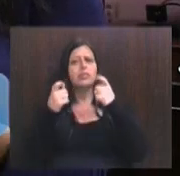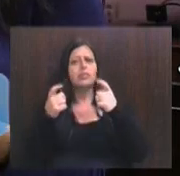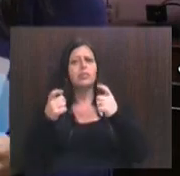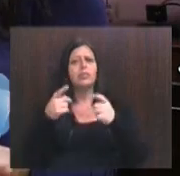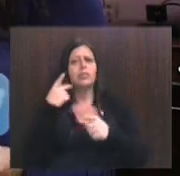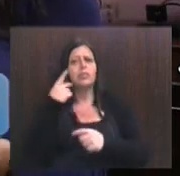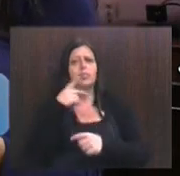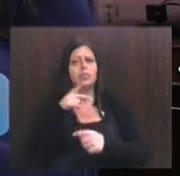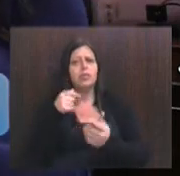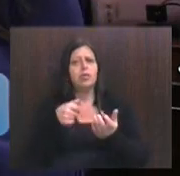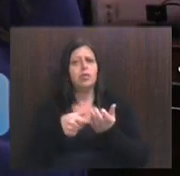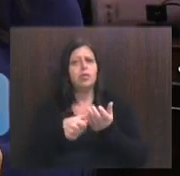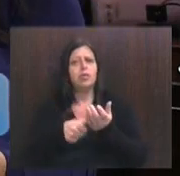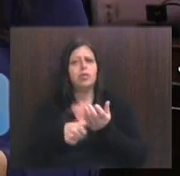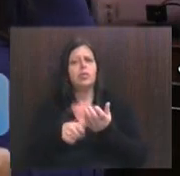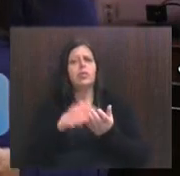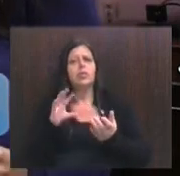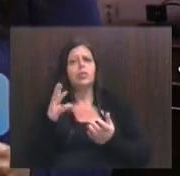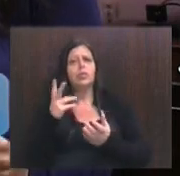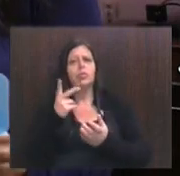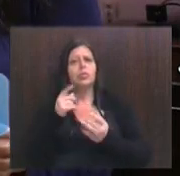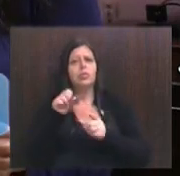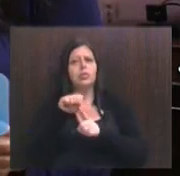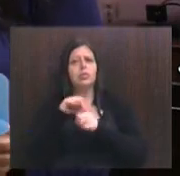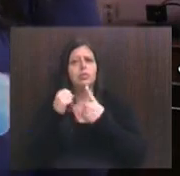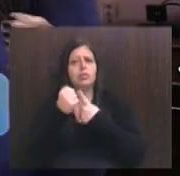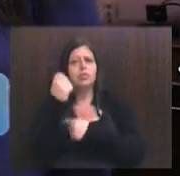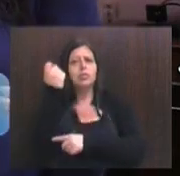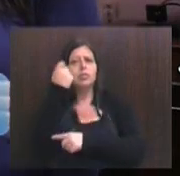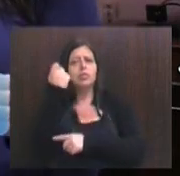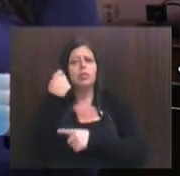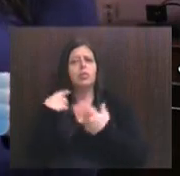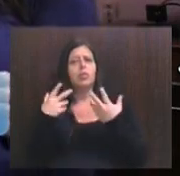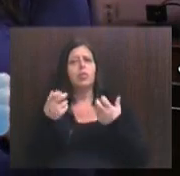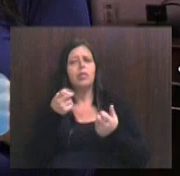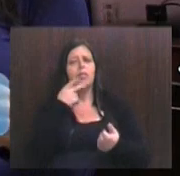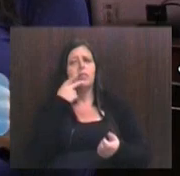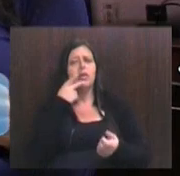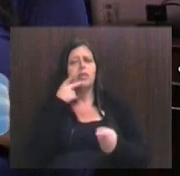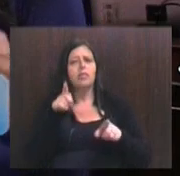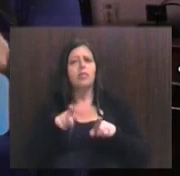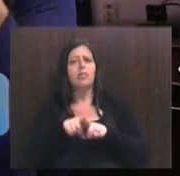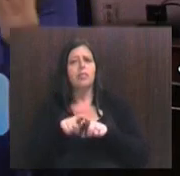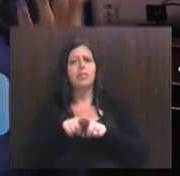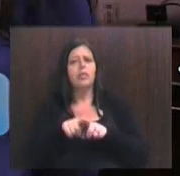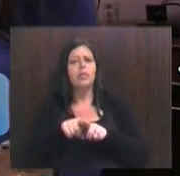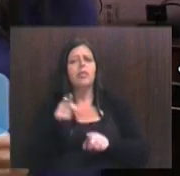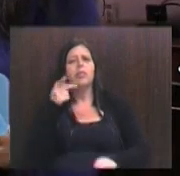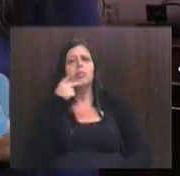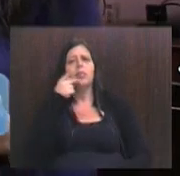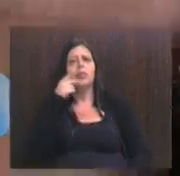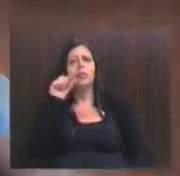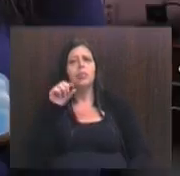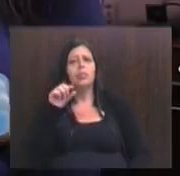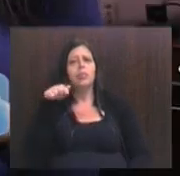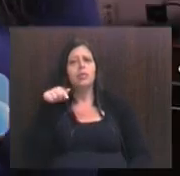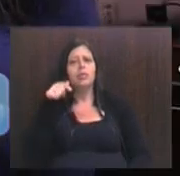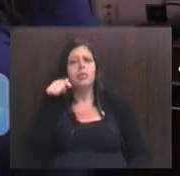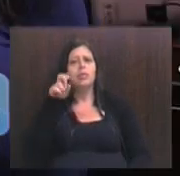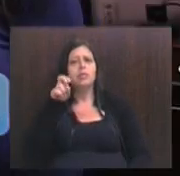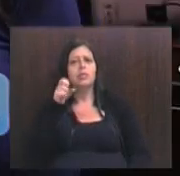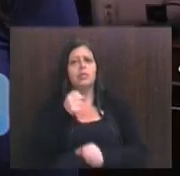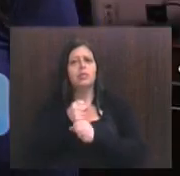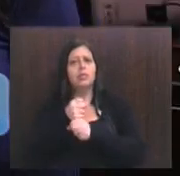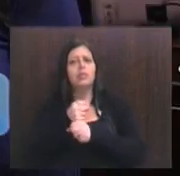seus associados e de toda a sociedade gaúcha. Eu quero fazer uma referência, falando um pouco desses 75 anos,